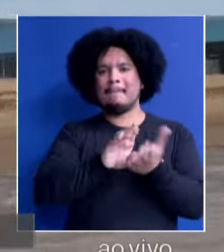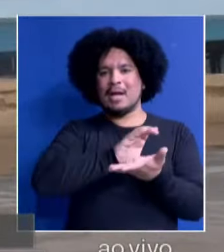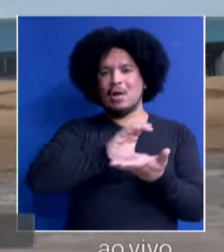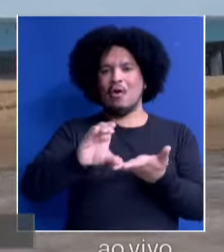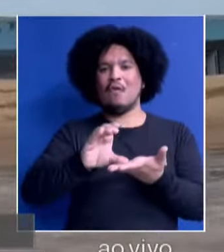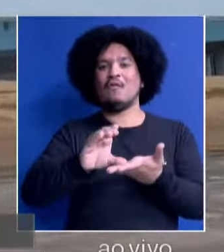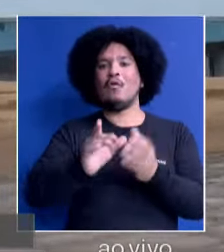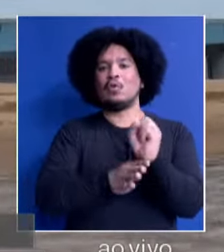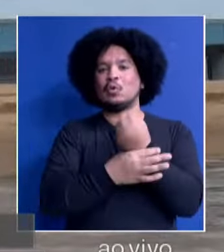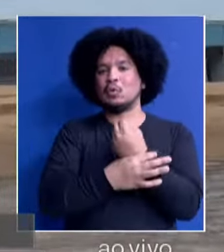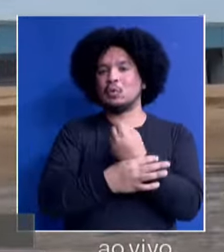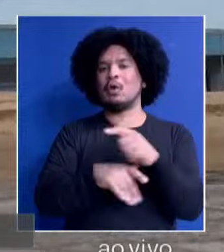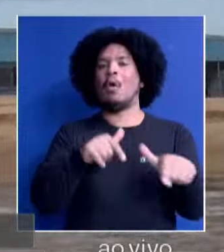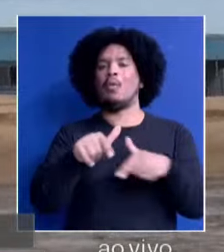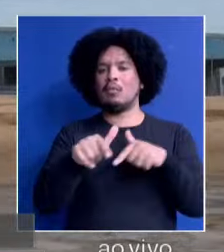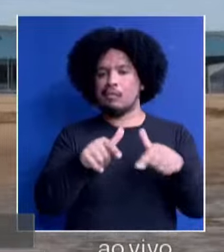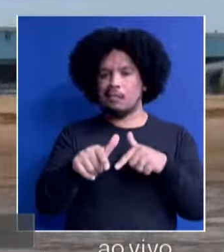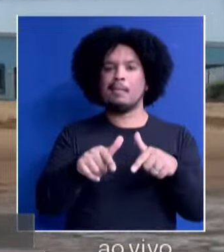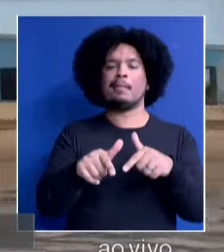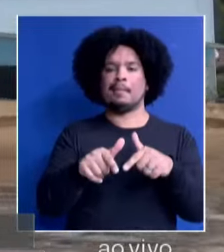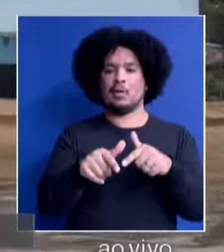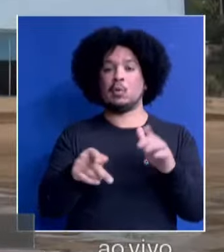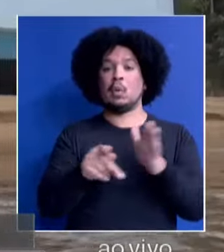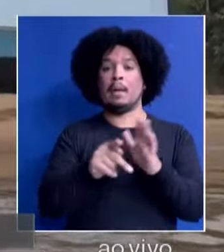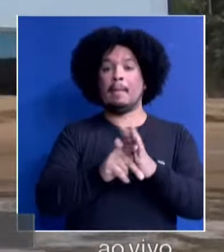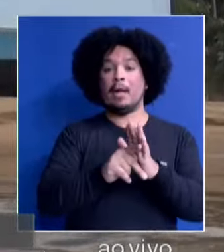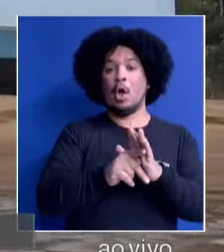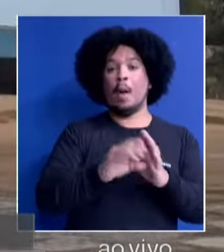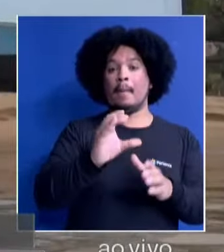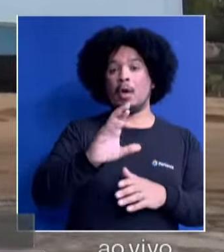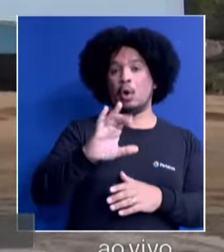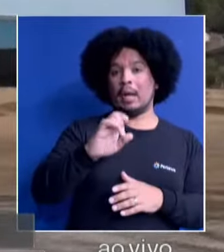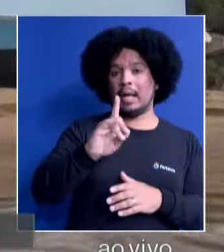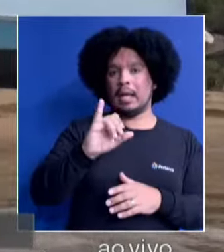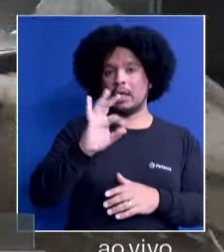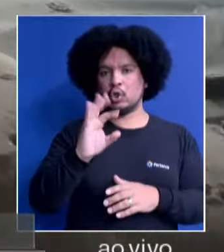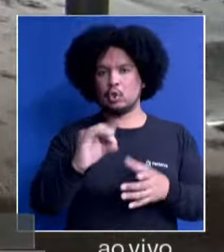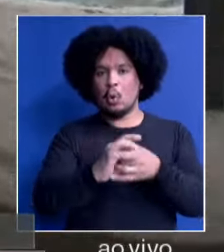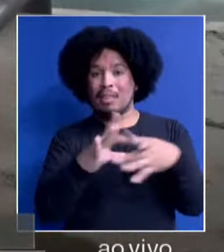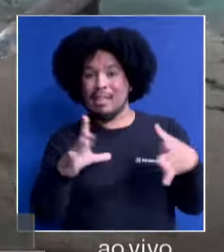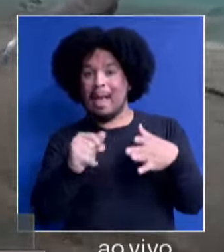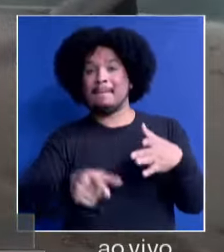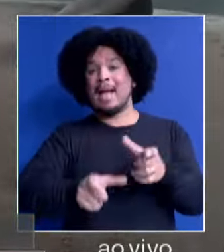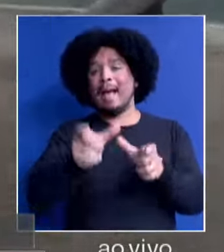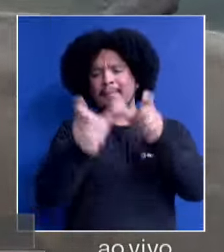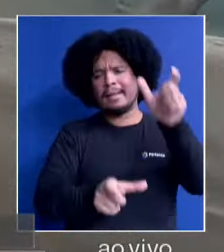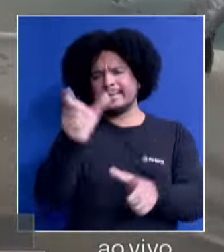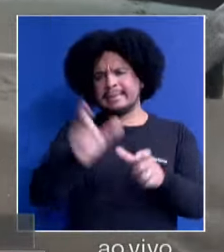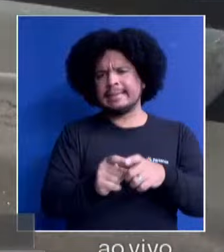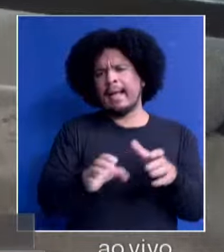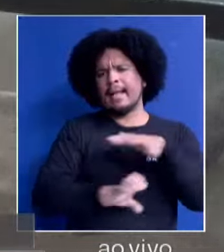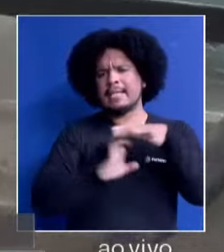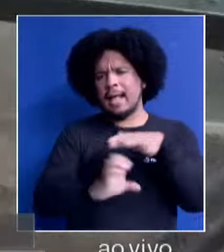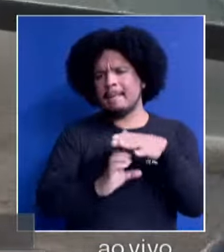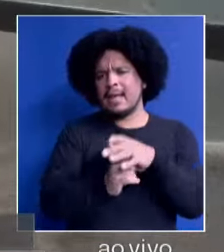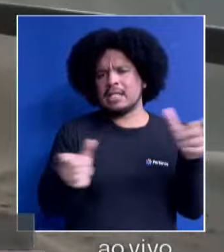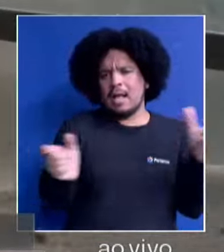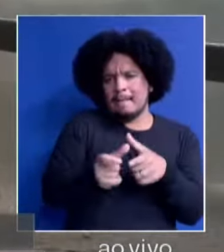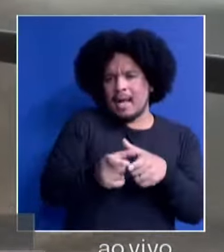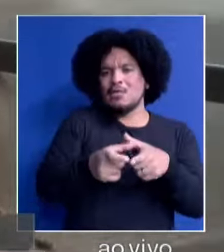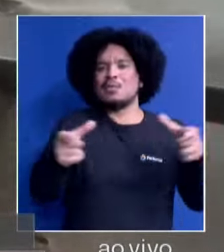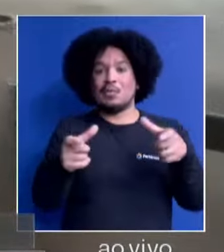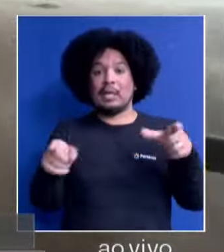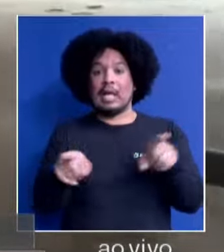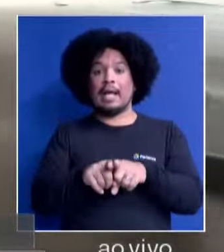de Operações para Operações de Créditos a Pequenos e Médios Produtores Rurais. Um outro ponto que vale a gente